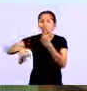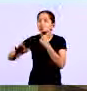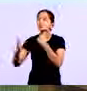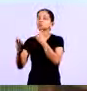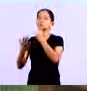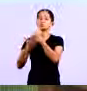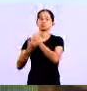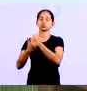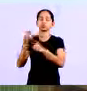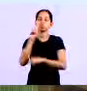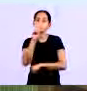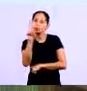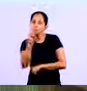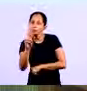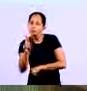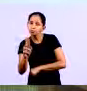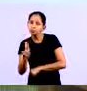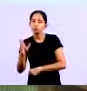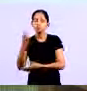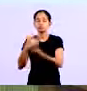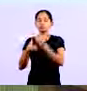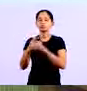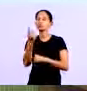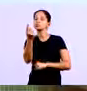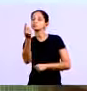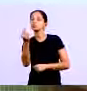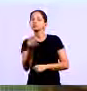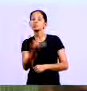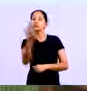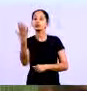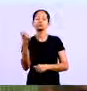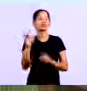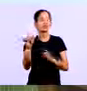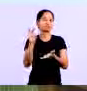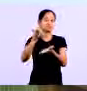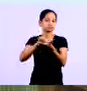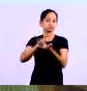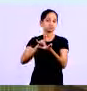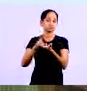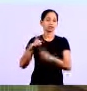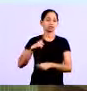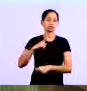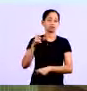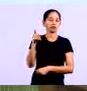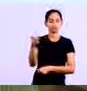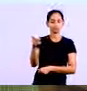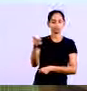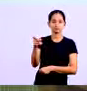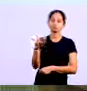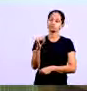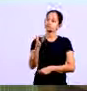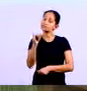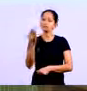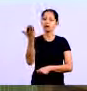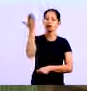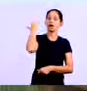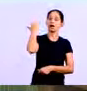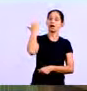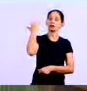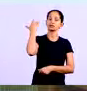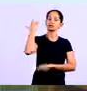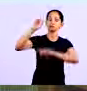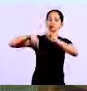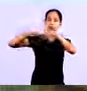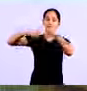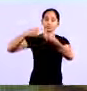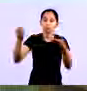tem que estar identificados E o saldo da sua conta corrente Vai ser o saldo que está constando ali Então automaticamente você sabe O saldo anterior E o saldo final